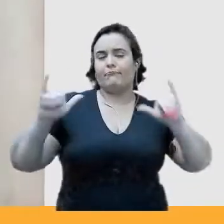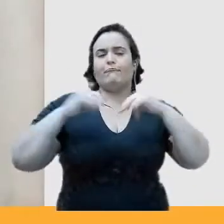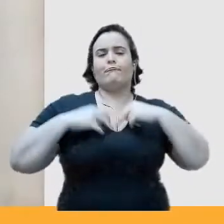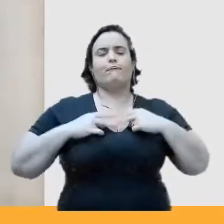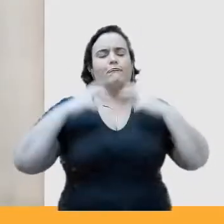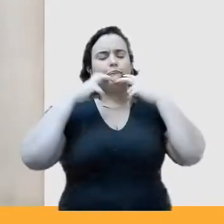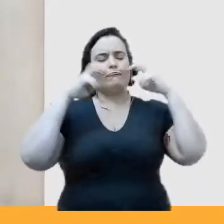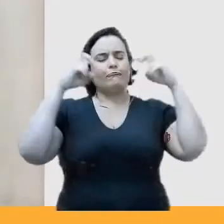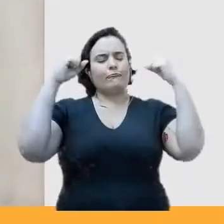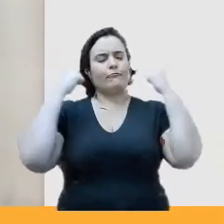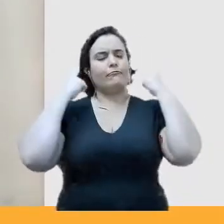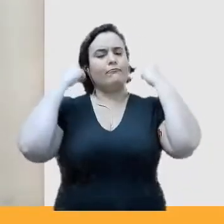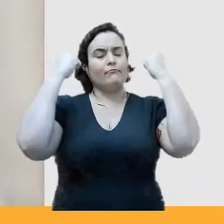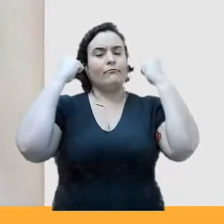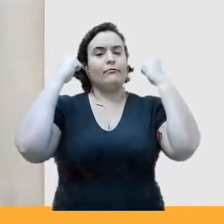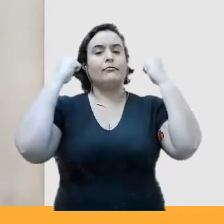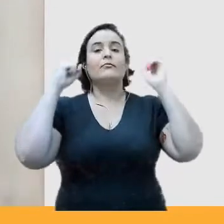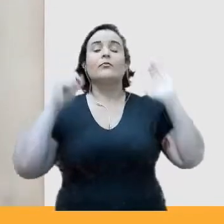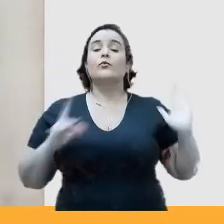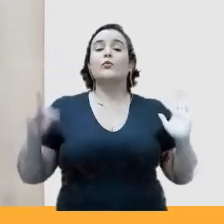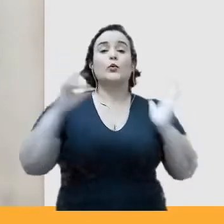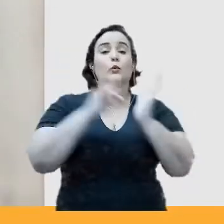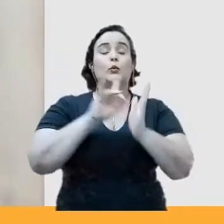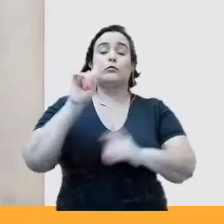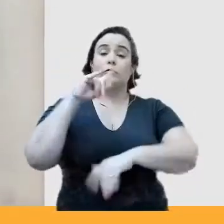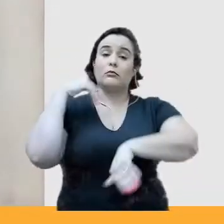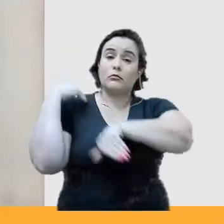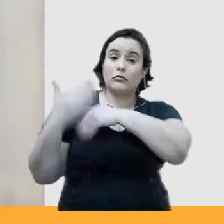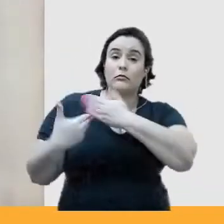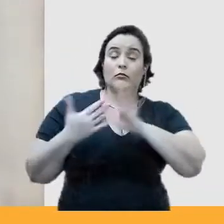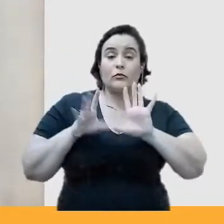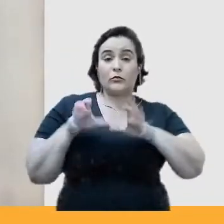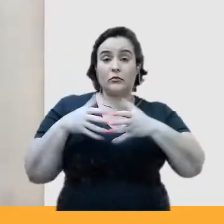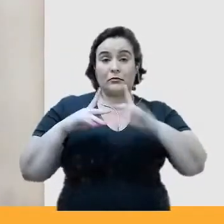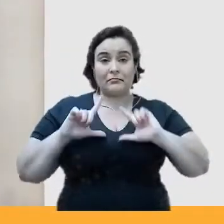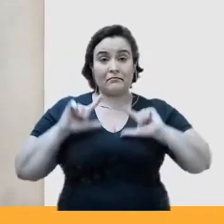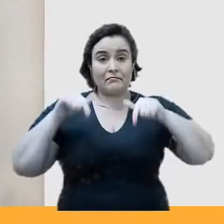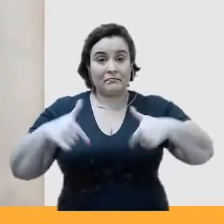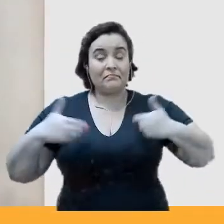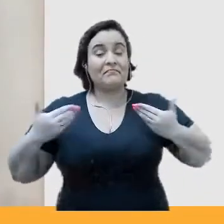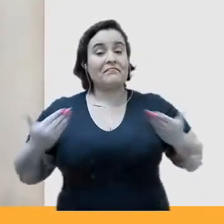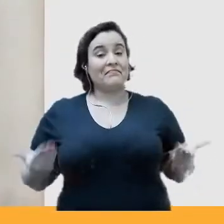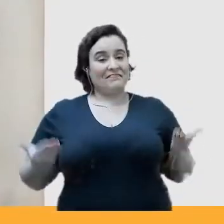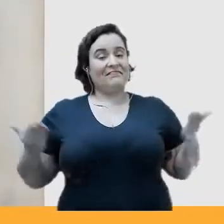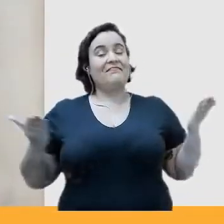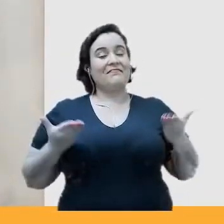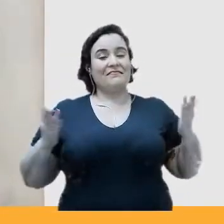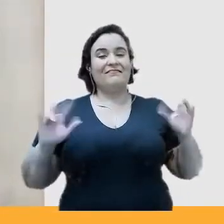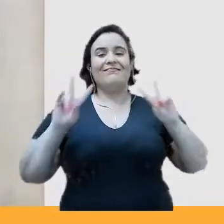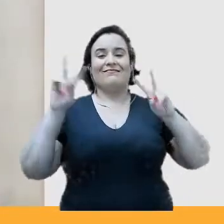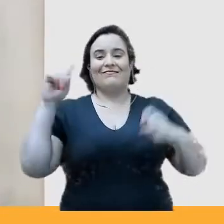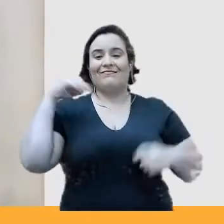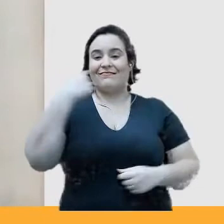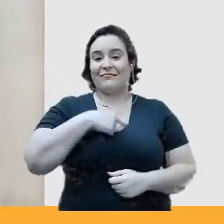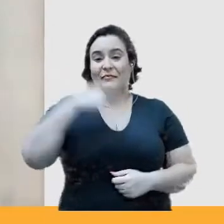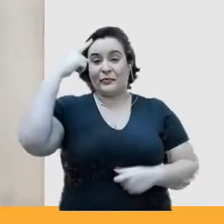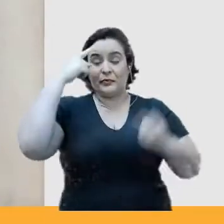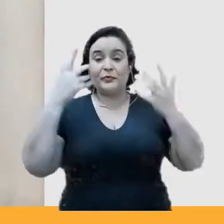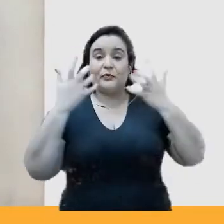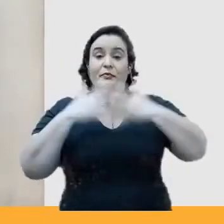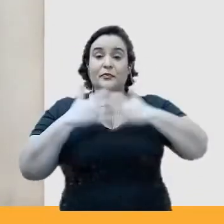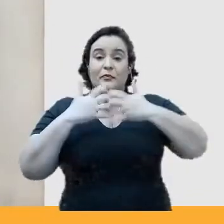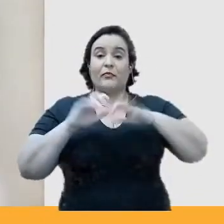guerra, eles não se consolidam como um processo coletivo de luta. E é sobre isso que nós vamos refletir aqui, e outros tempos também,